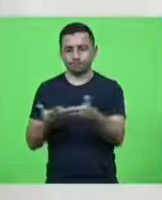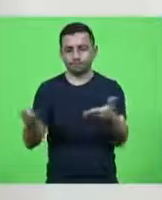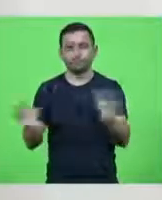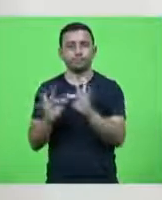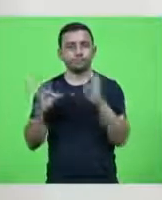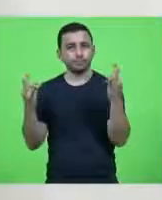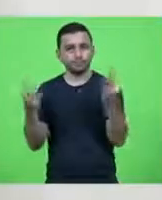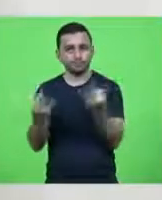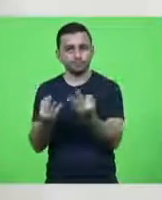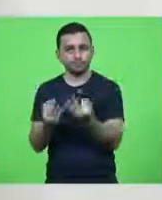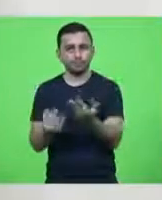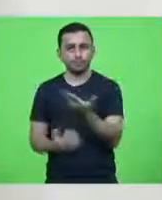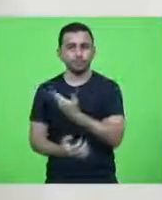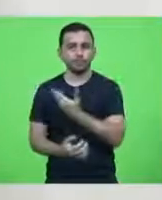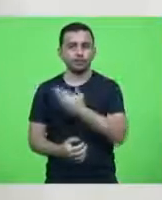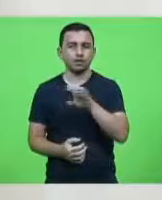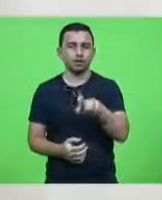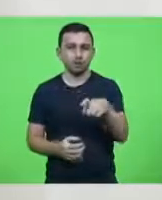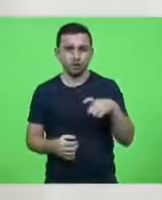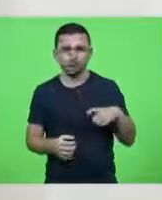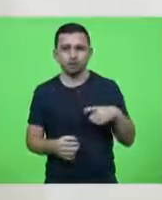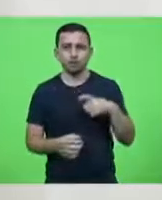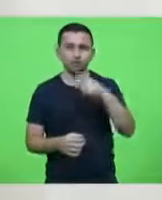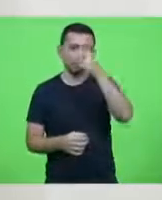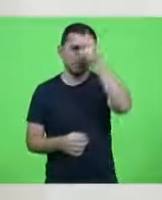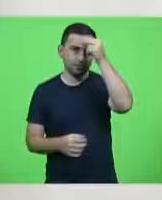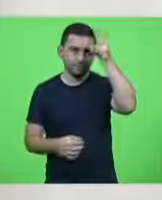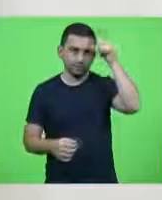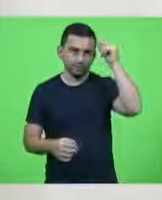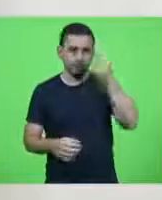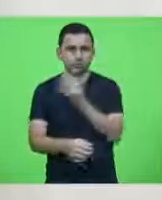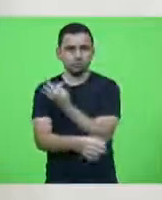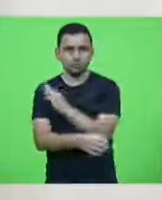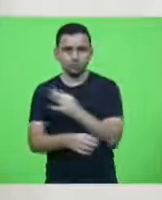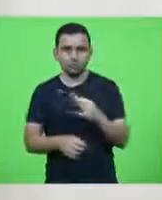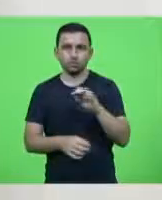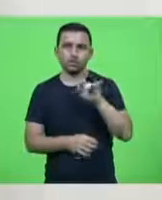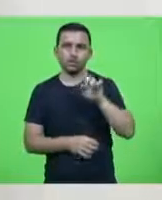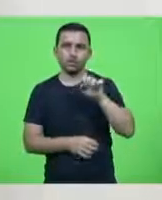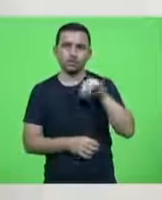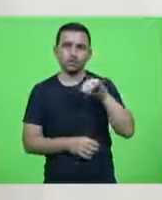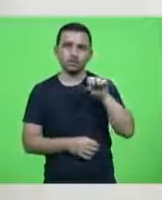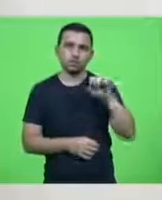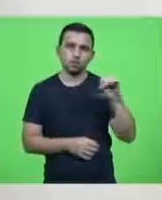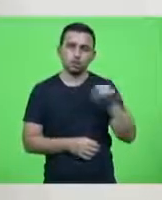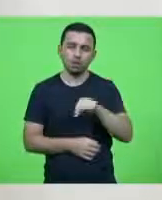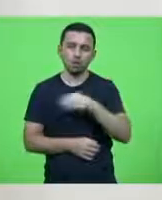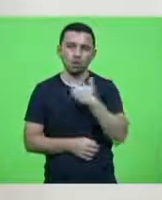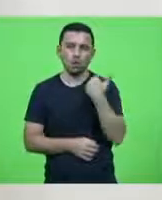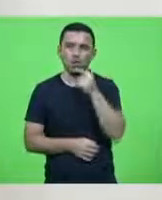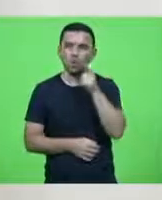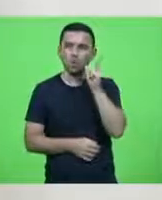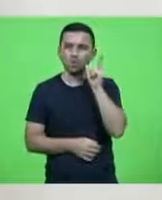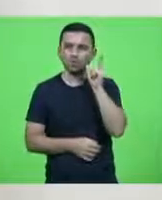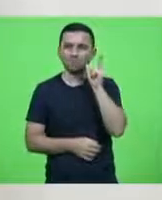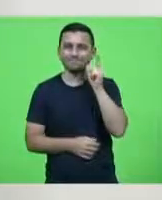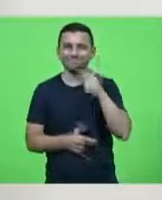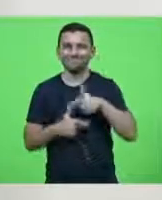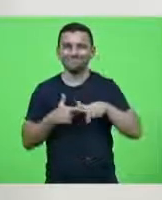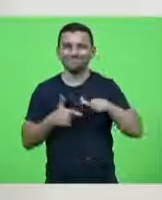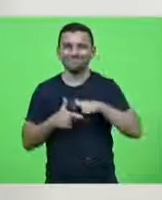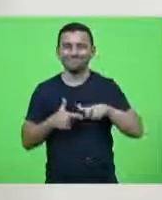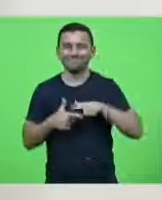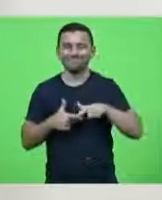nobre colega e ex-prefeito de Tubarão, Genésio Goulart, falecido ontem em decorrência de complicações